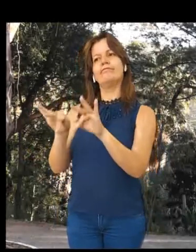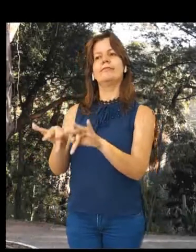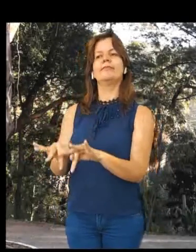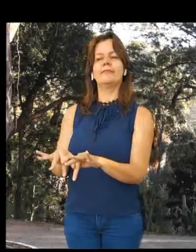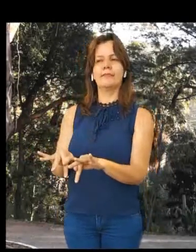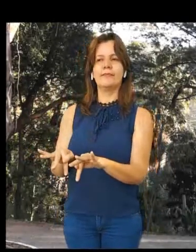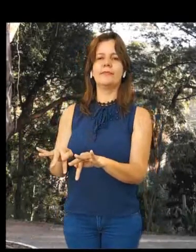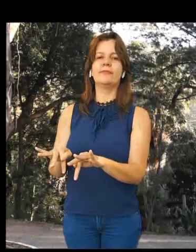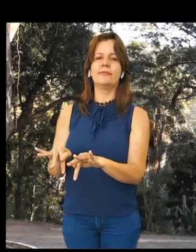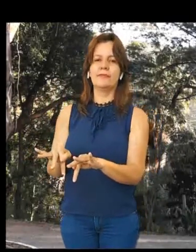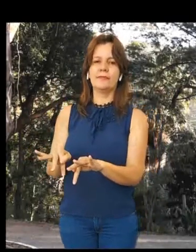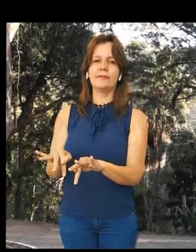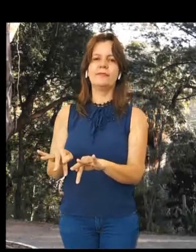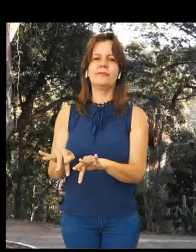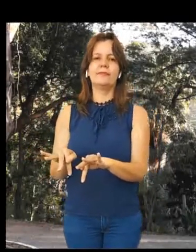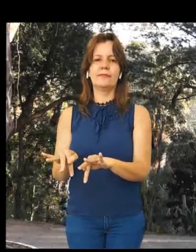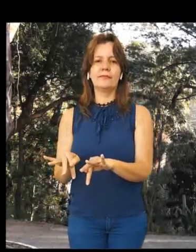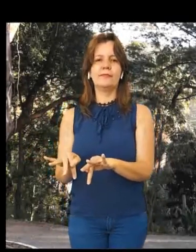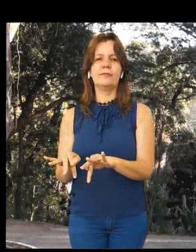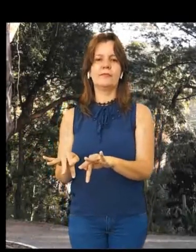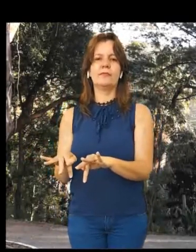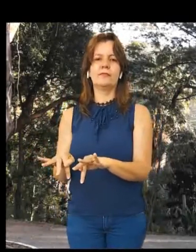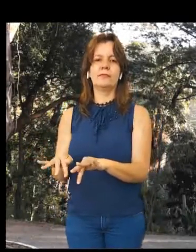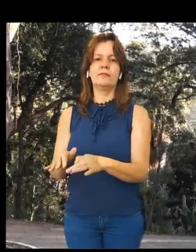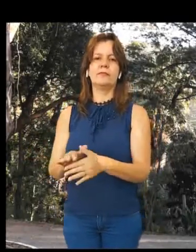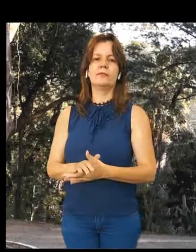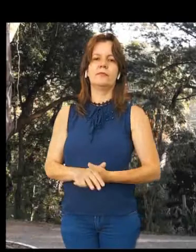meu pedido final